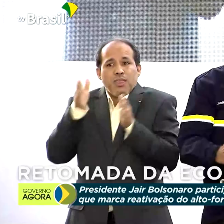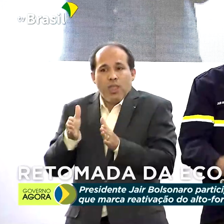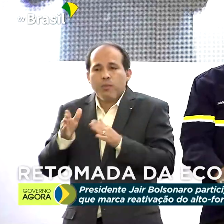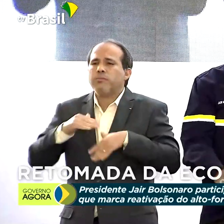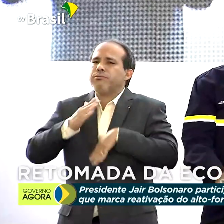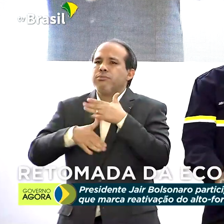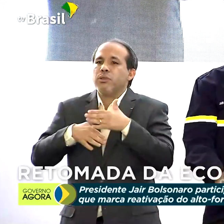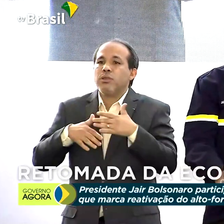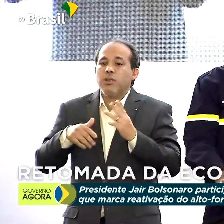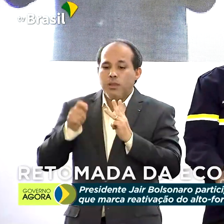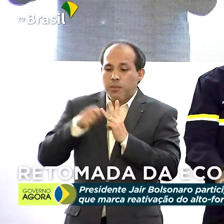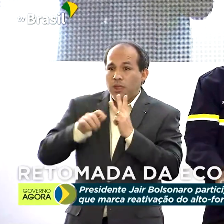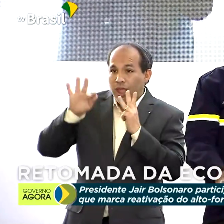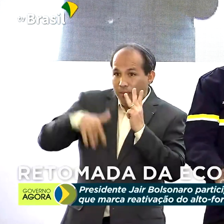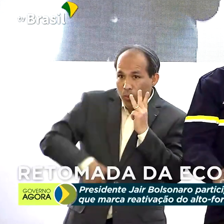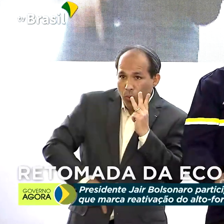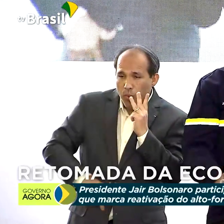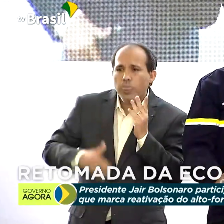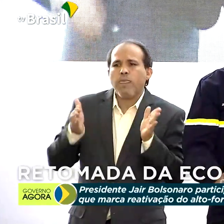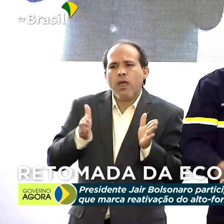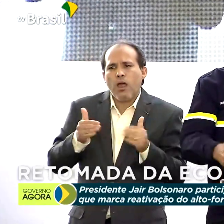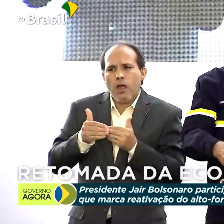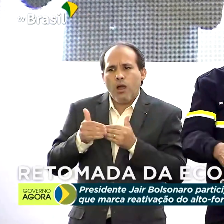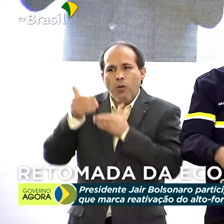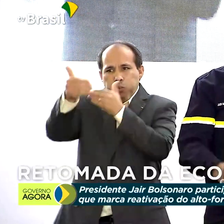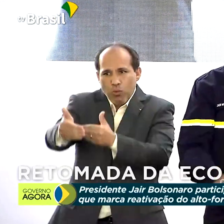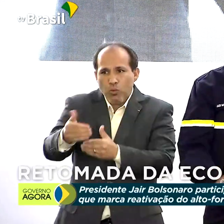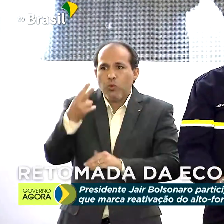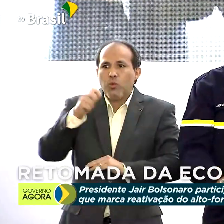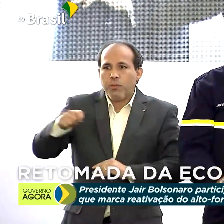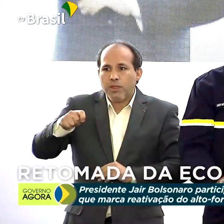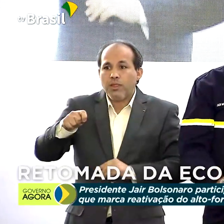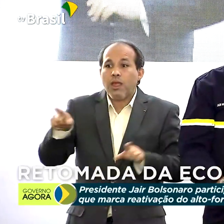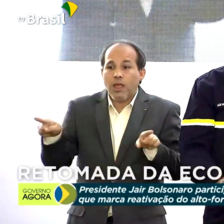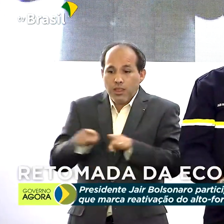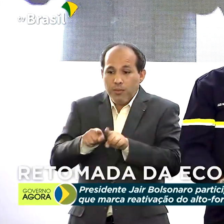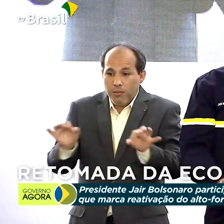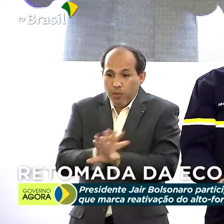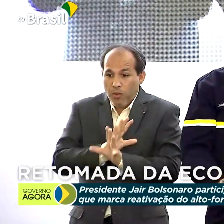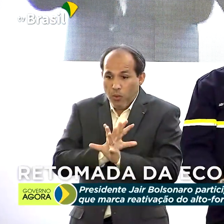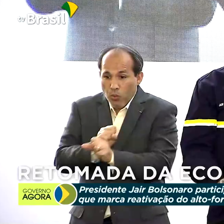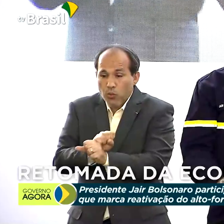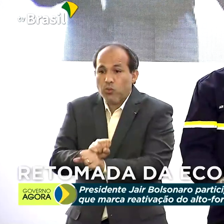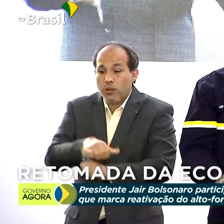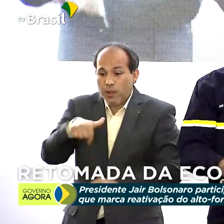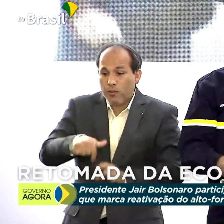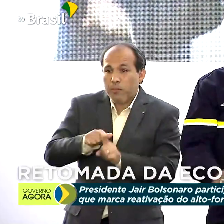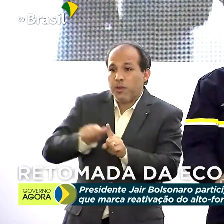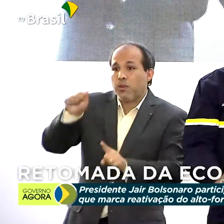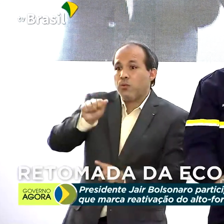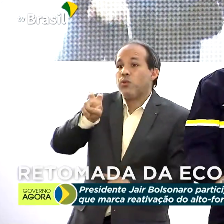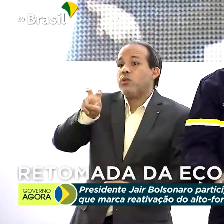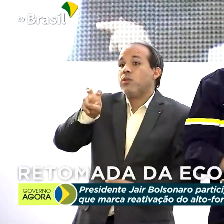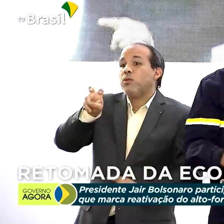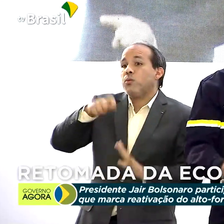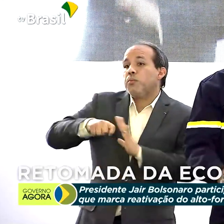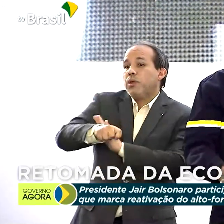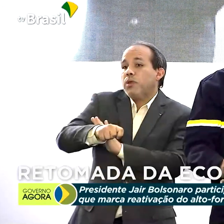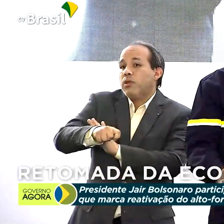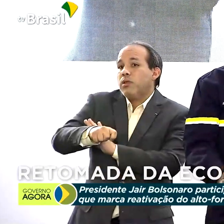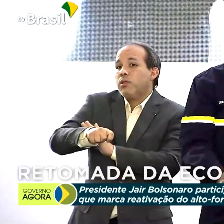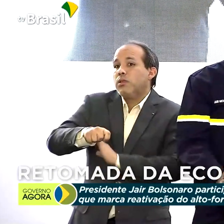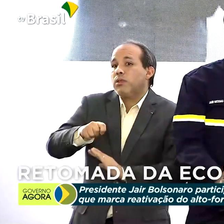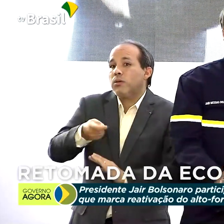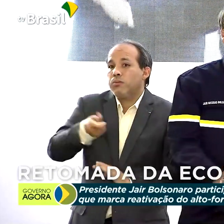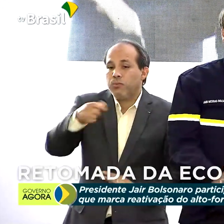Quando chegou no terceiro mês, prorregamos mais dois meses. Completamos agora, em agosto, cinco meses do auxílio emergencial de R$